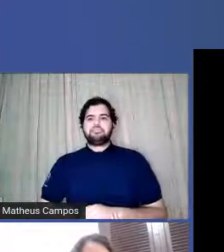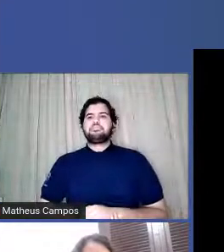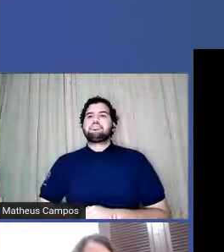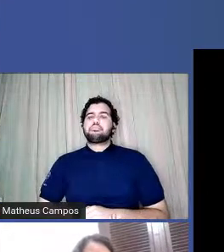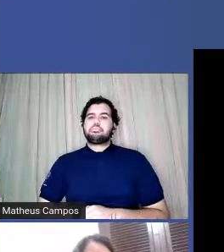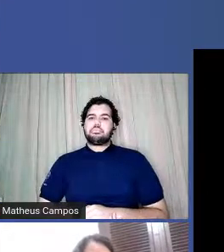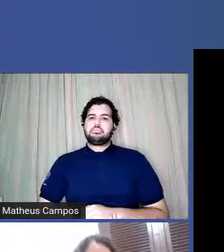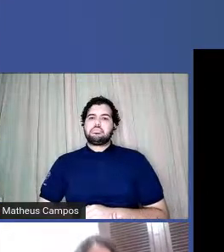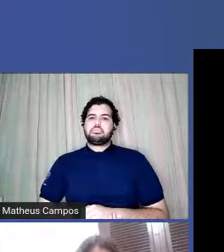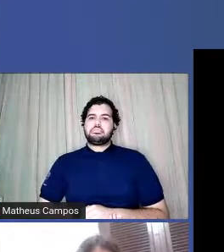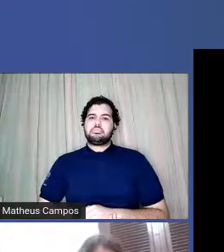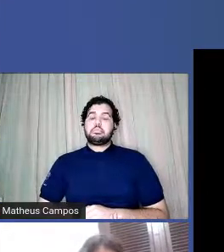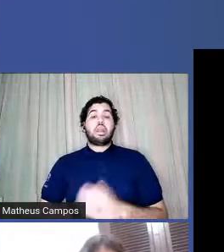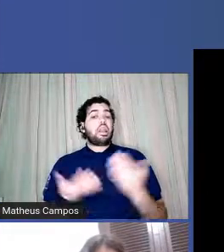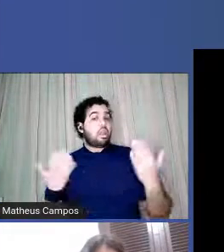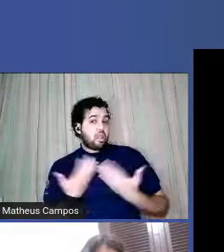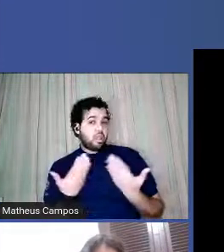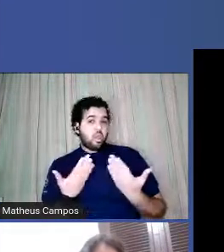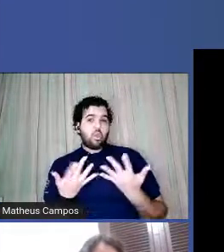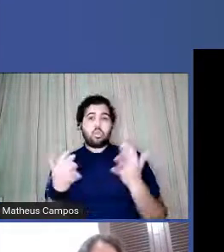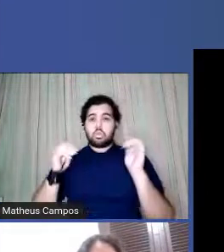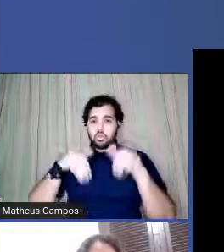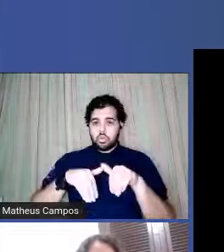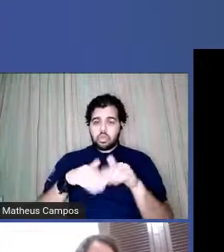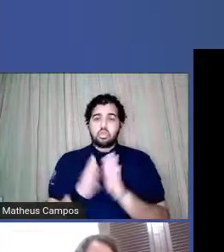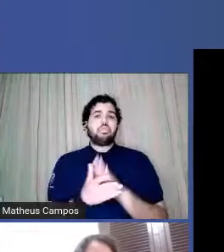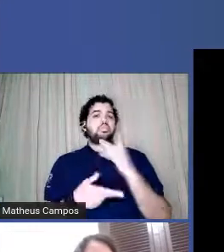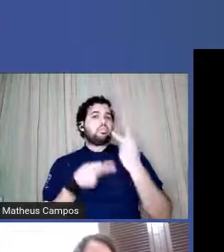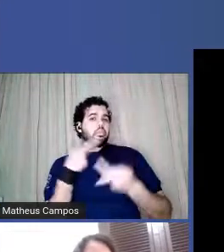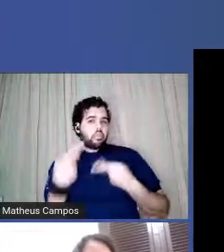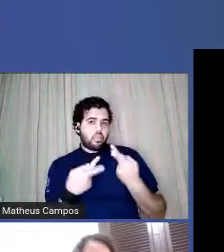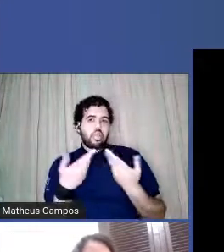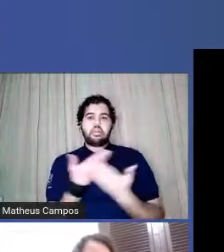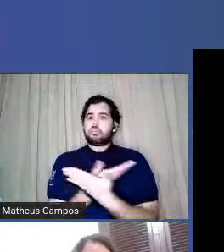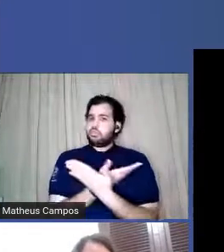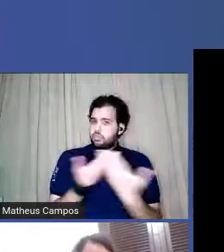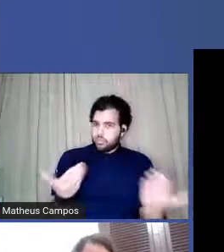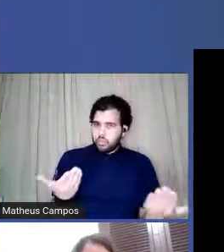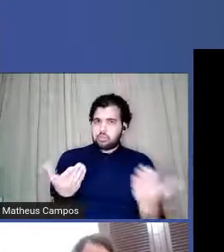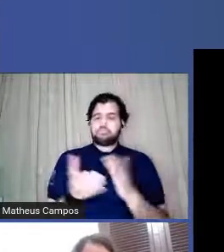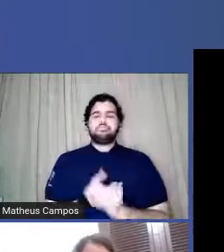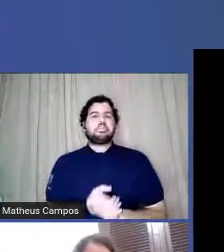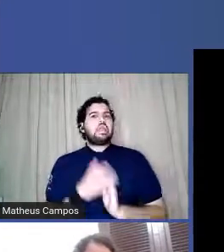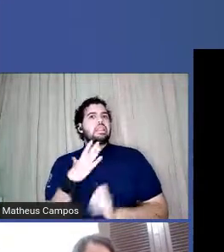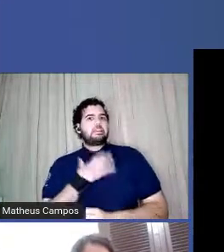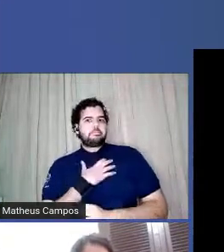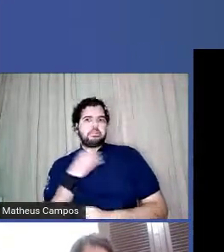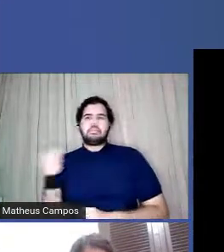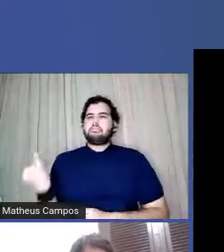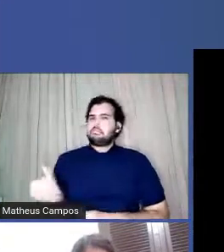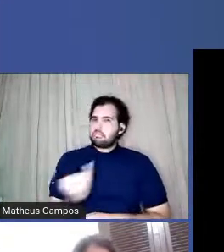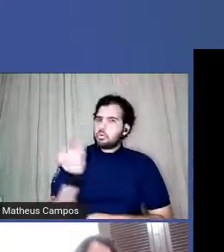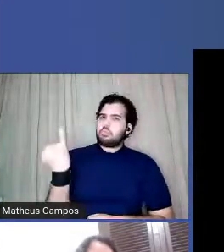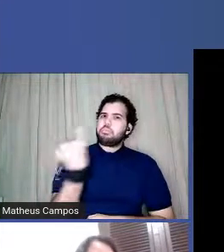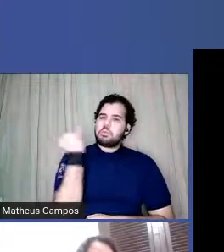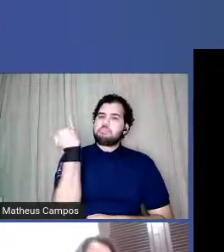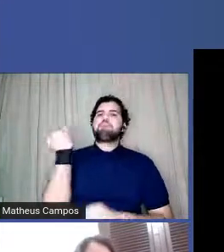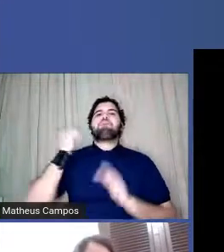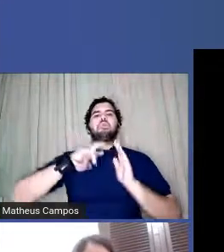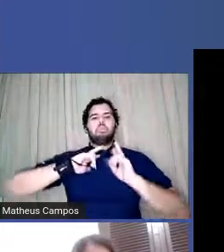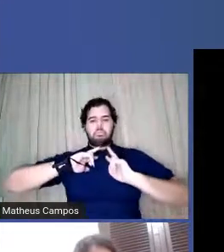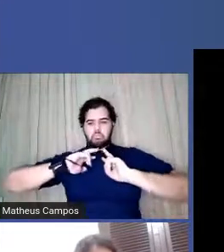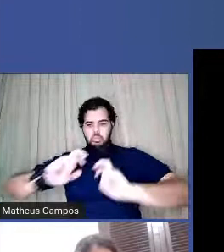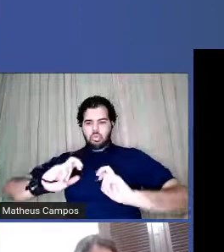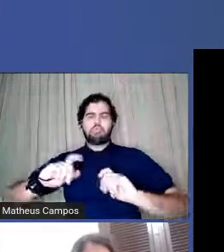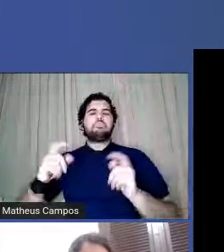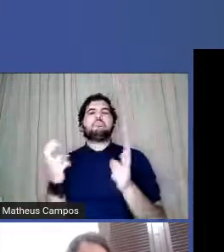e aí eu queria só finalizar aqui a minha fala dizendo que é muito importante que tenha esse reconhecimento essa